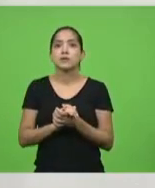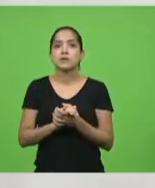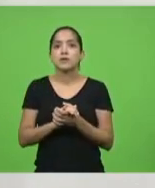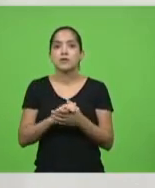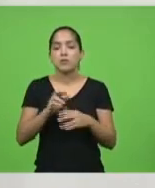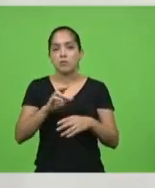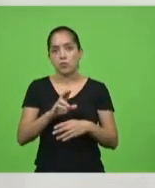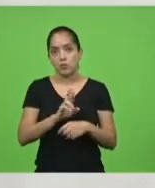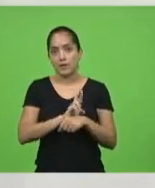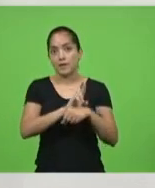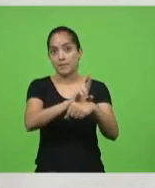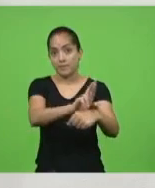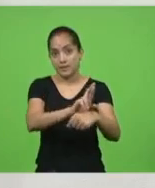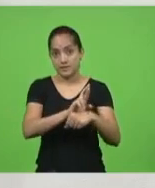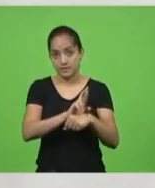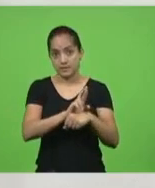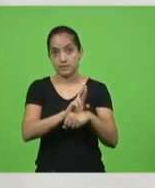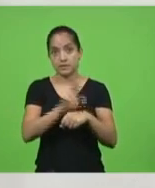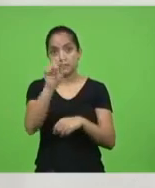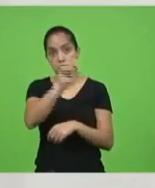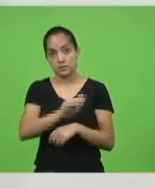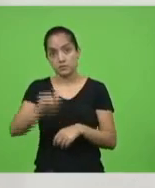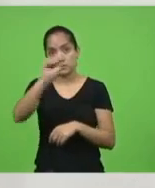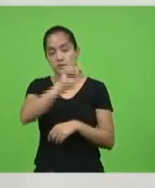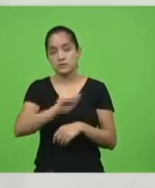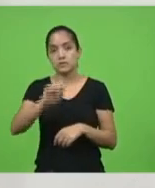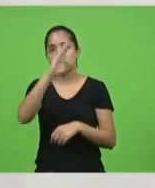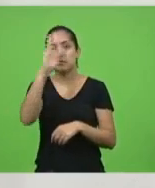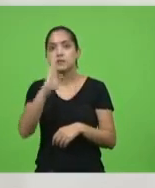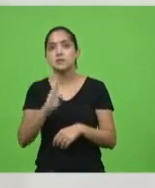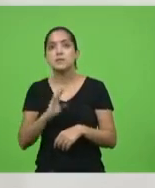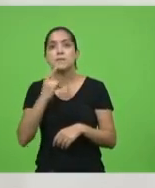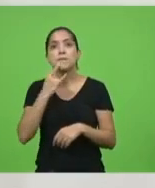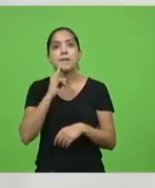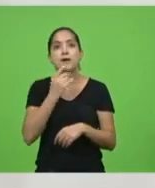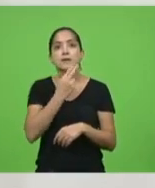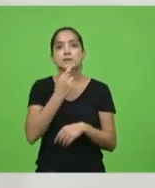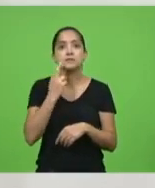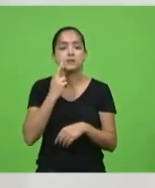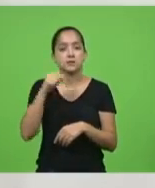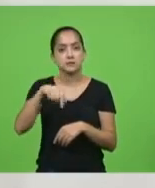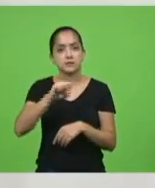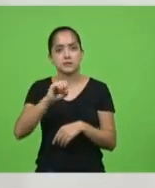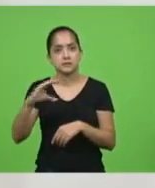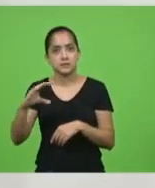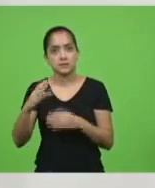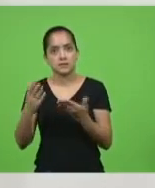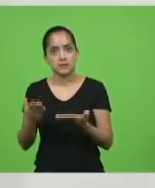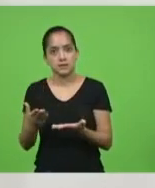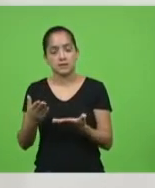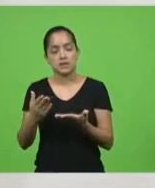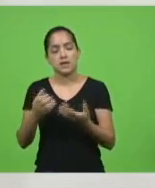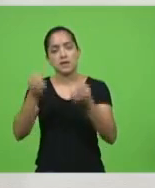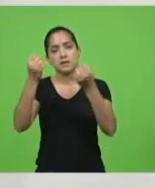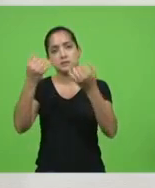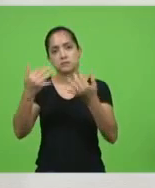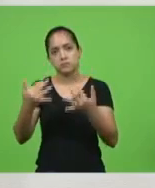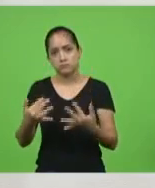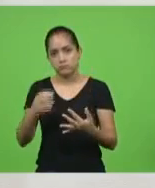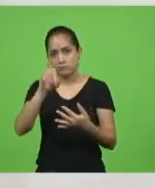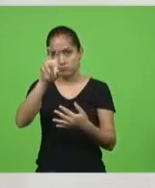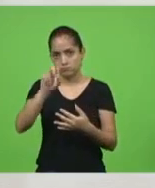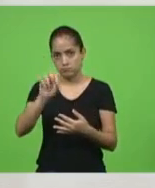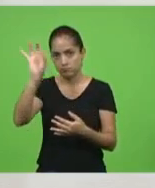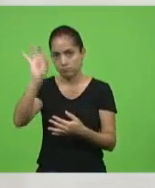Associação Brasileira dos Bares e Restaurantes de Santa Catarina. E ele falou 50%